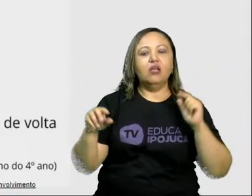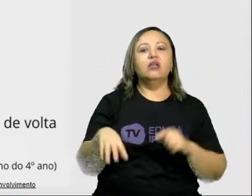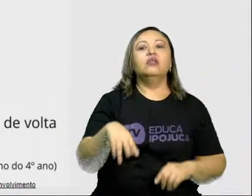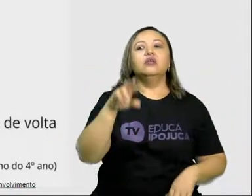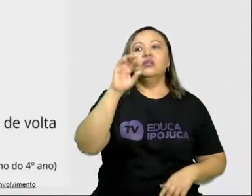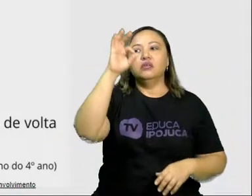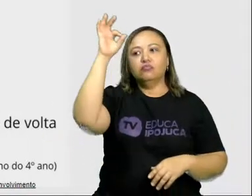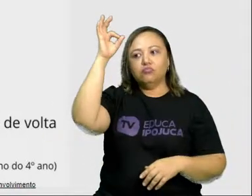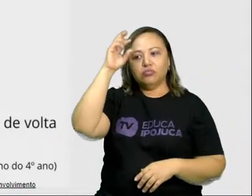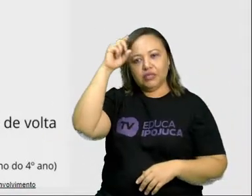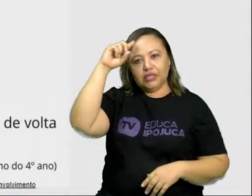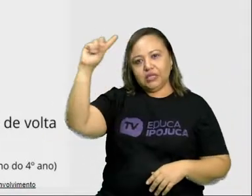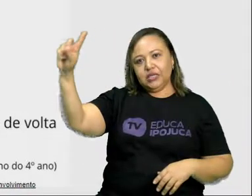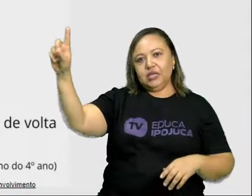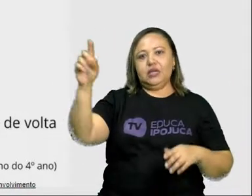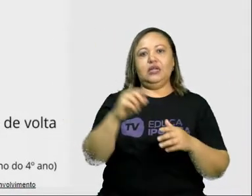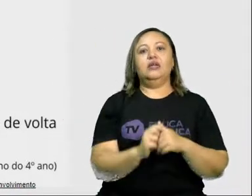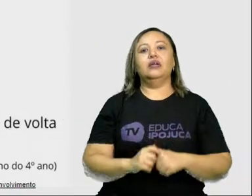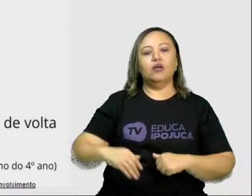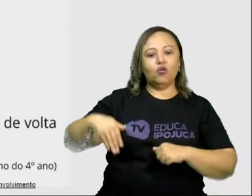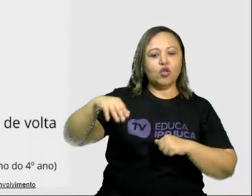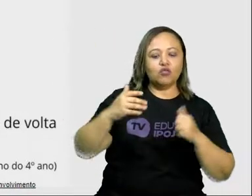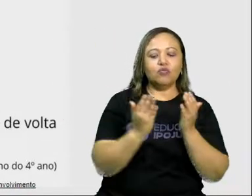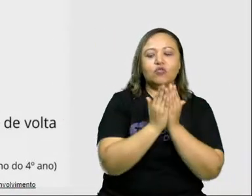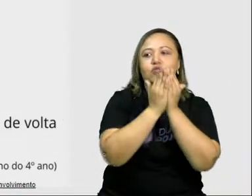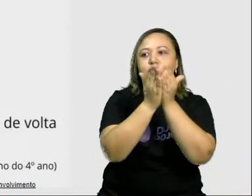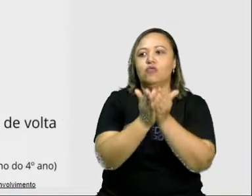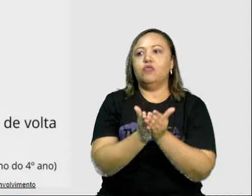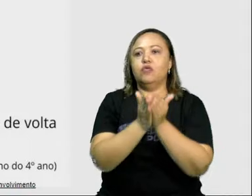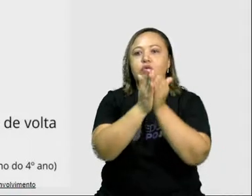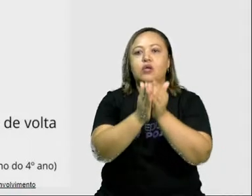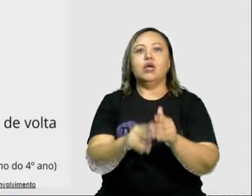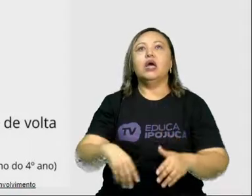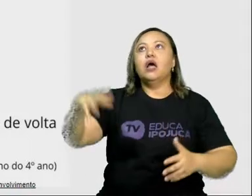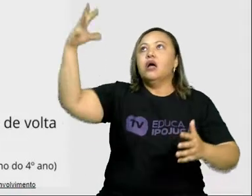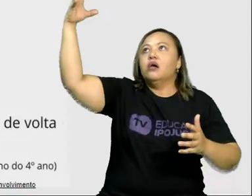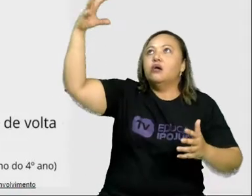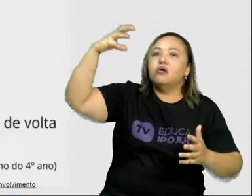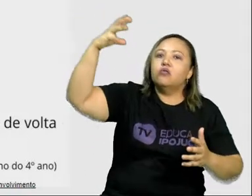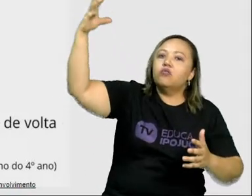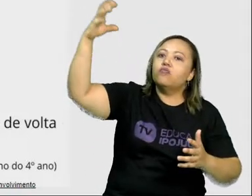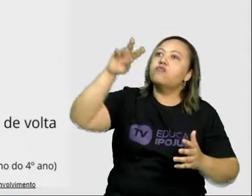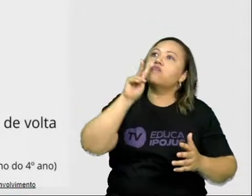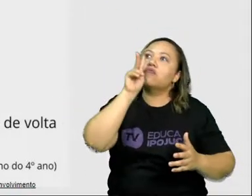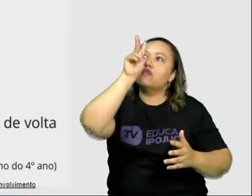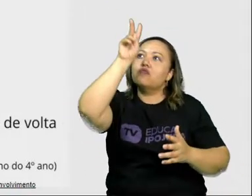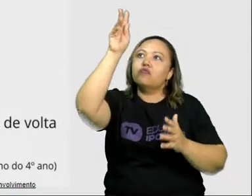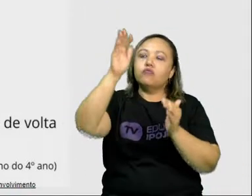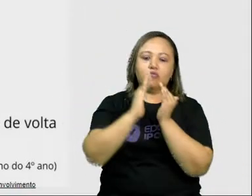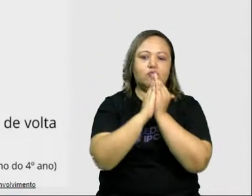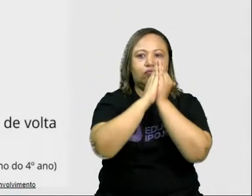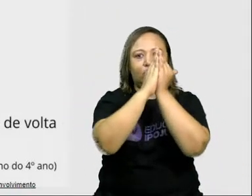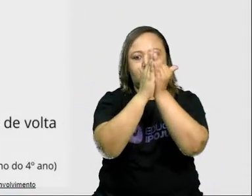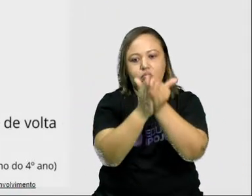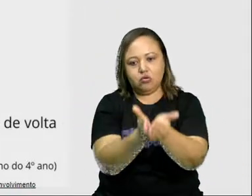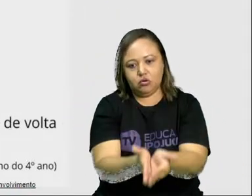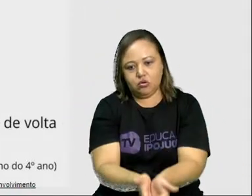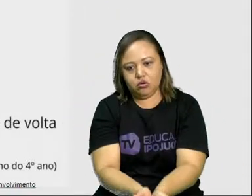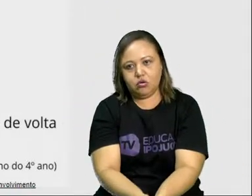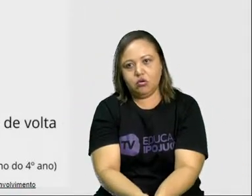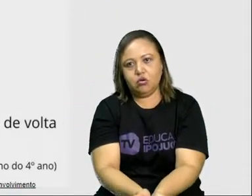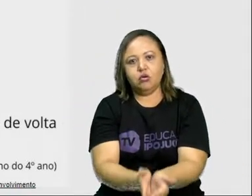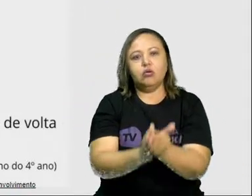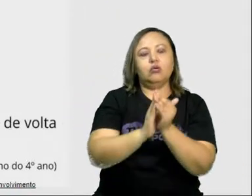Certo dia, quando estavam navegando, caiu uma tempestade e o navio naufragou.